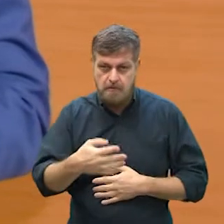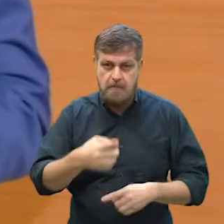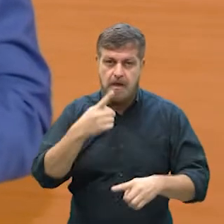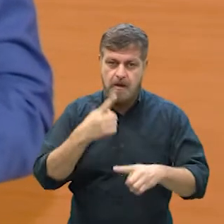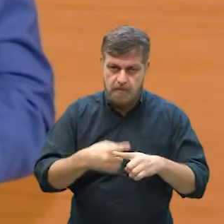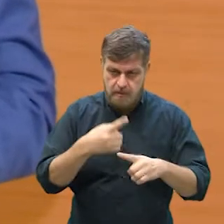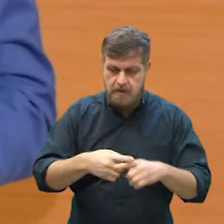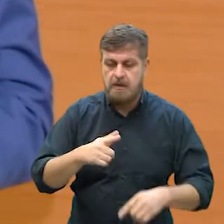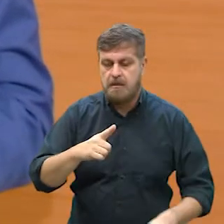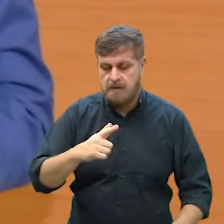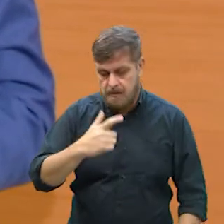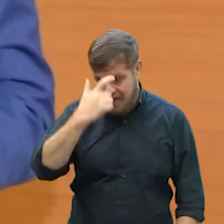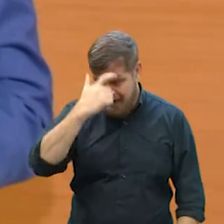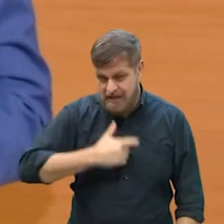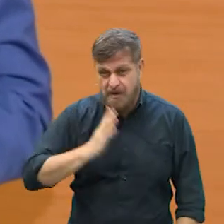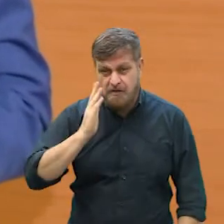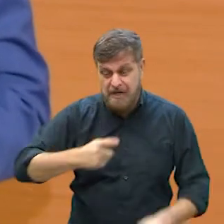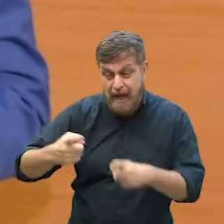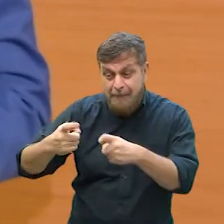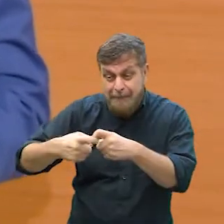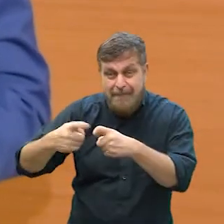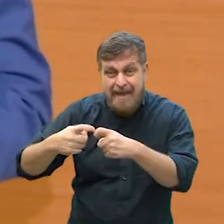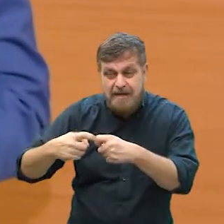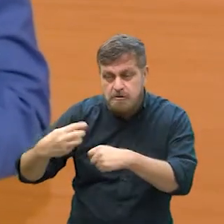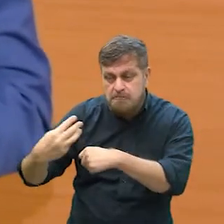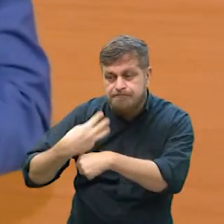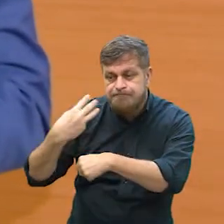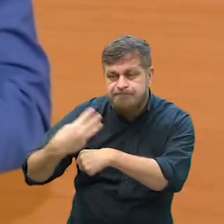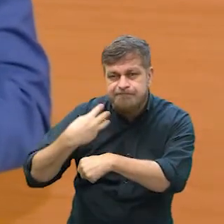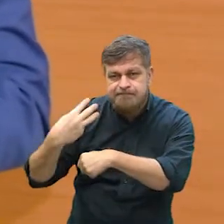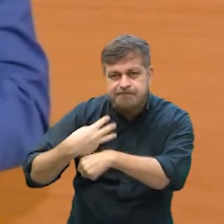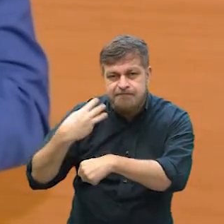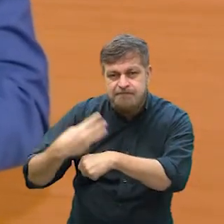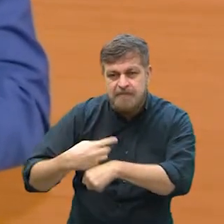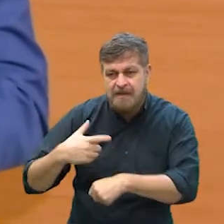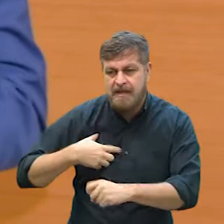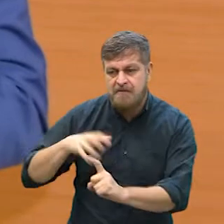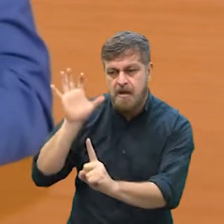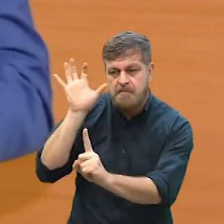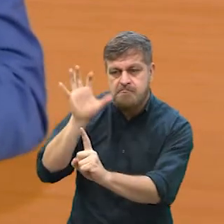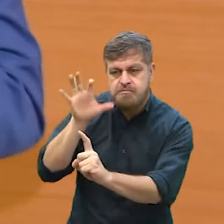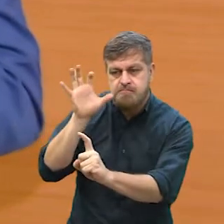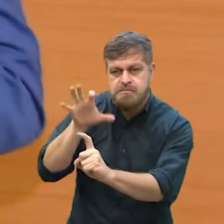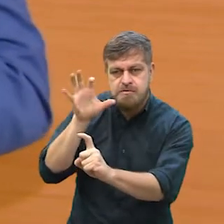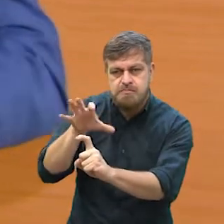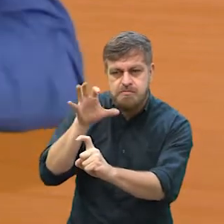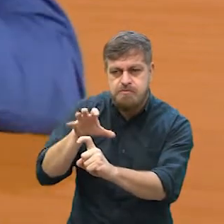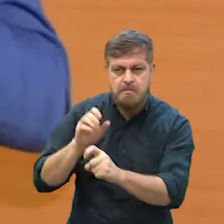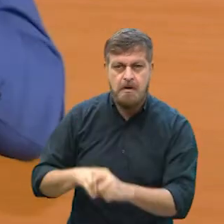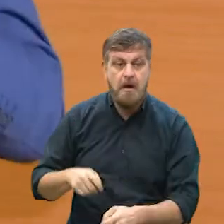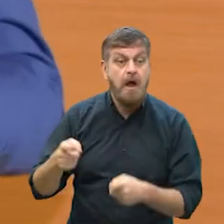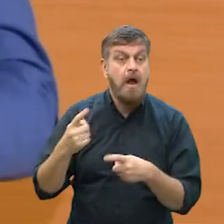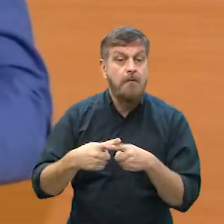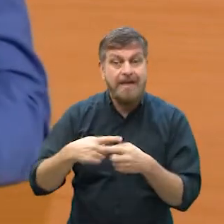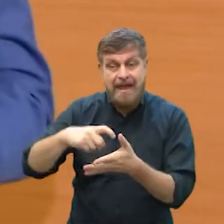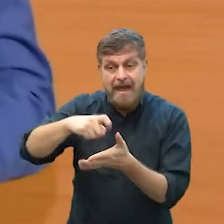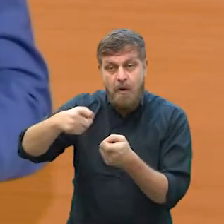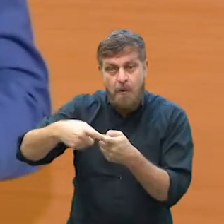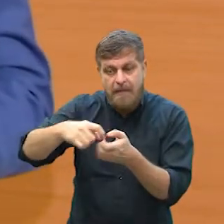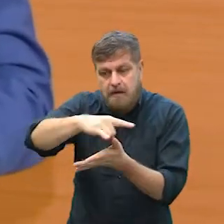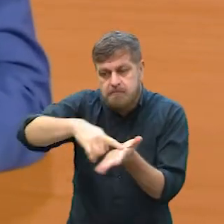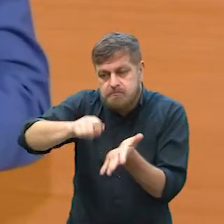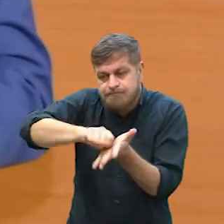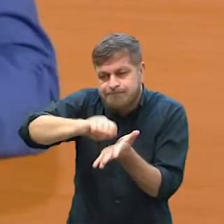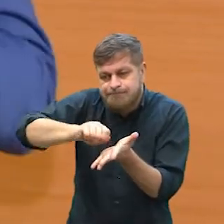falando porque eu recebo mensagens de médicos que, entre aspas, foram assediados por prescreverem medicamentos A, B